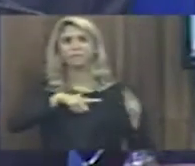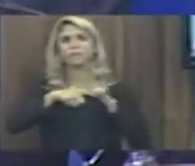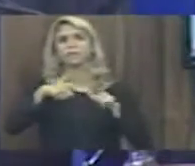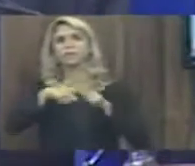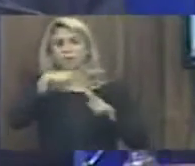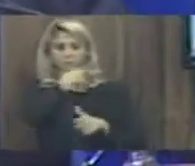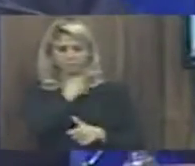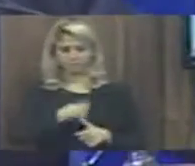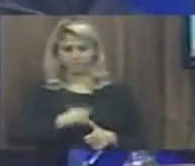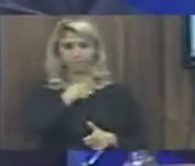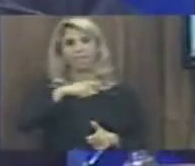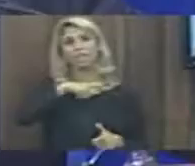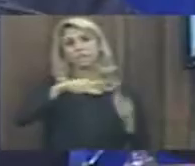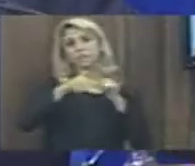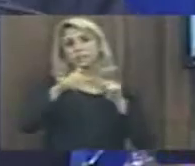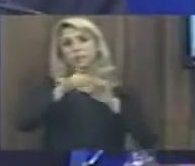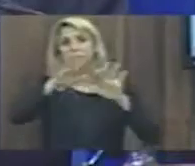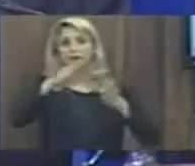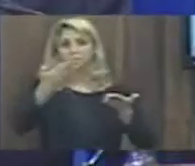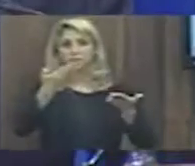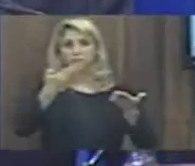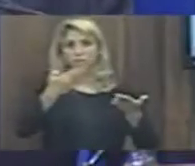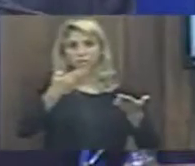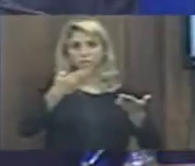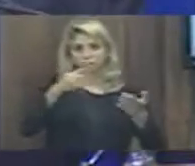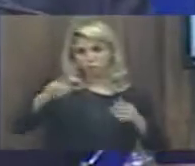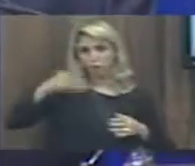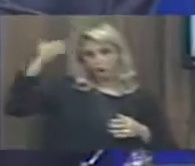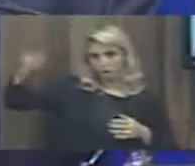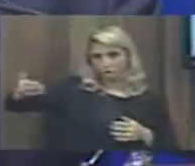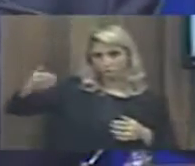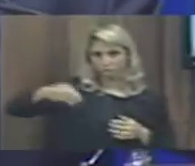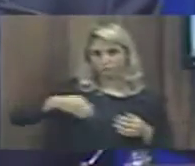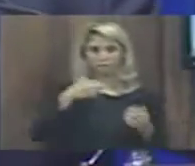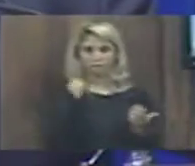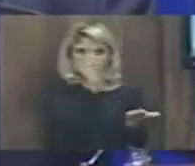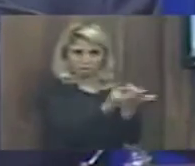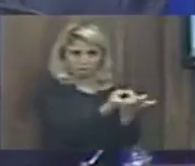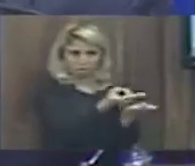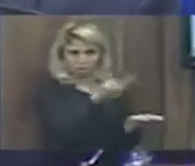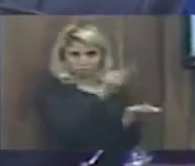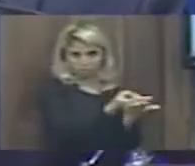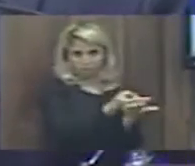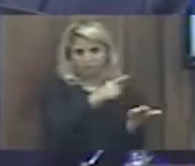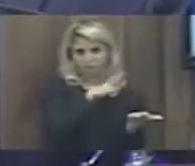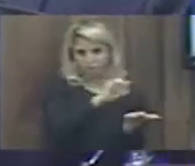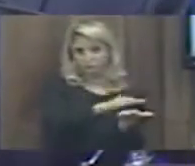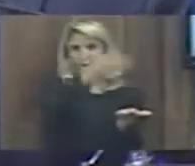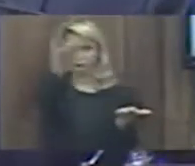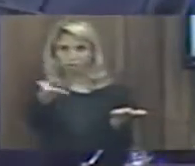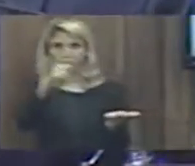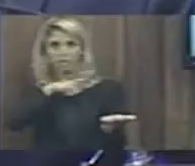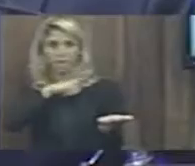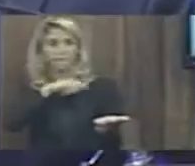Do lado dele tem uma menina, de 14 anos, que saiu daqui,